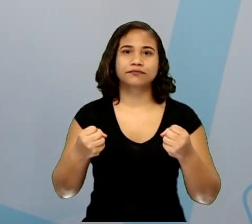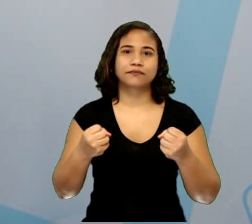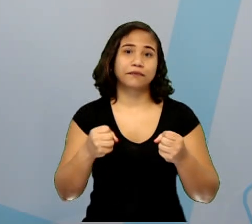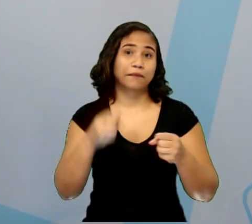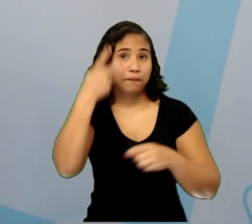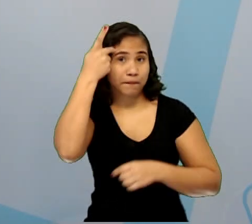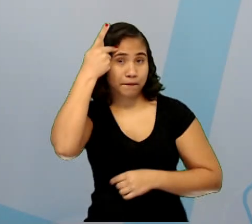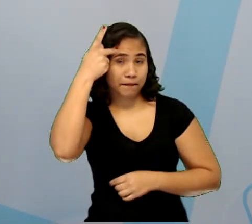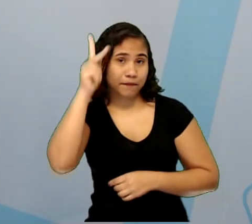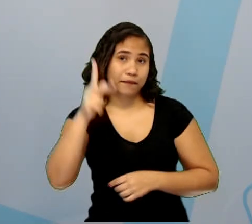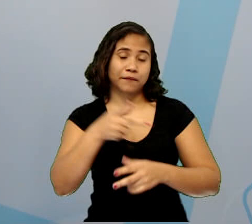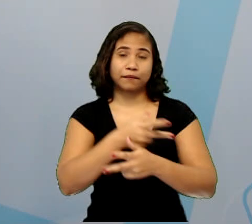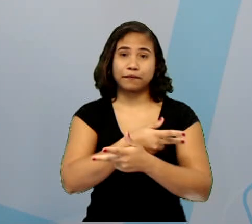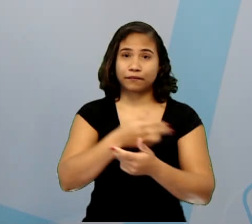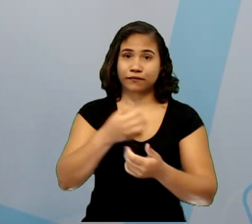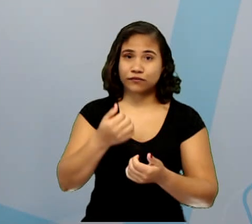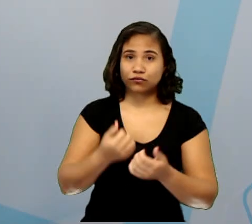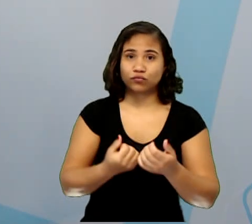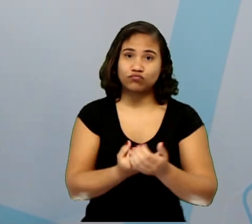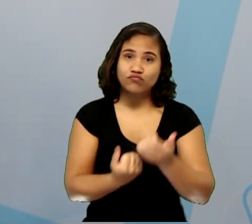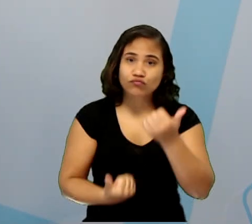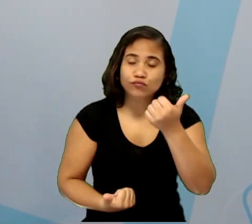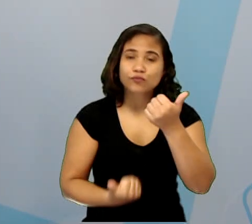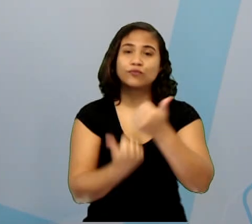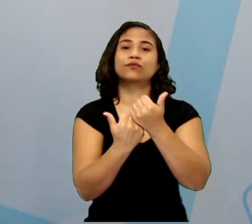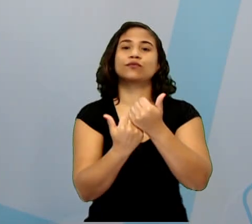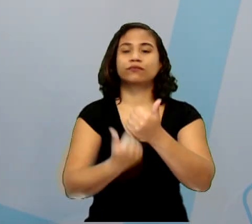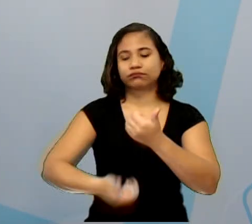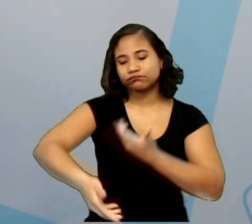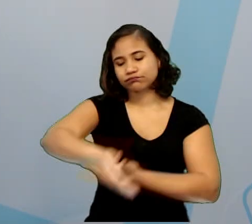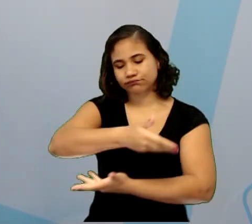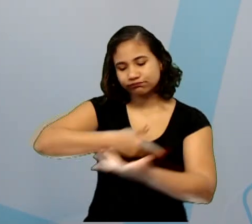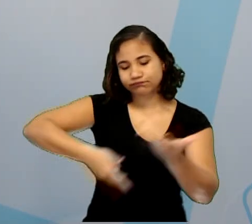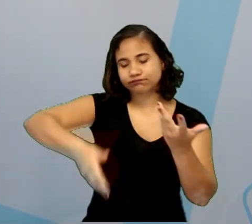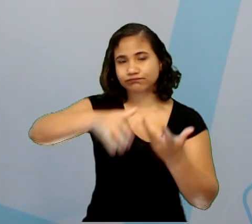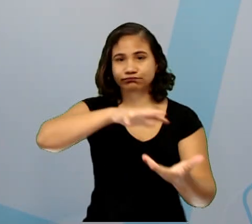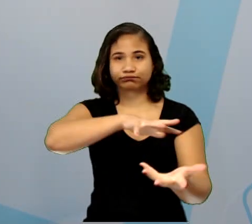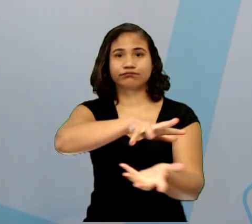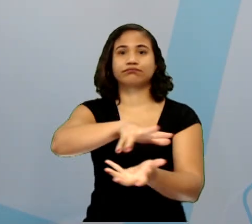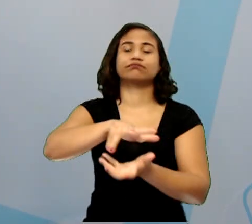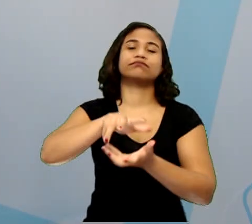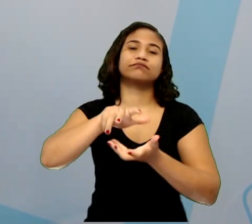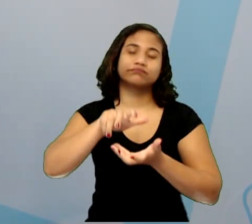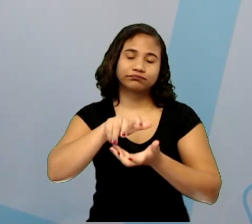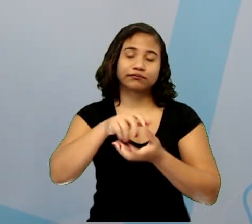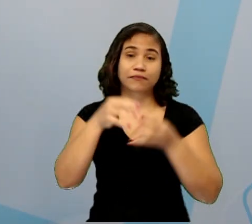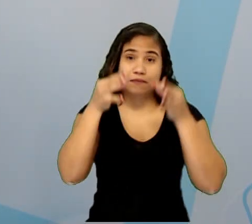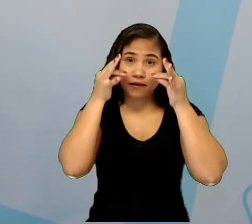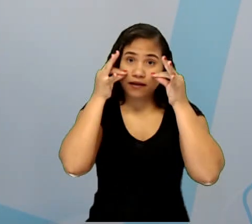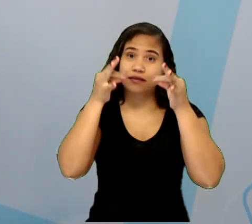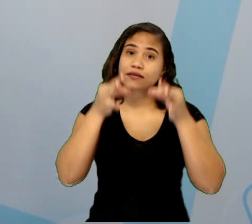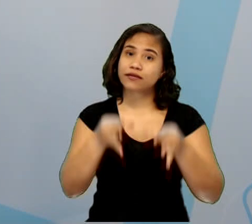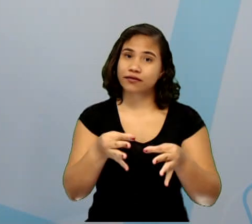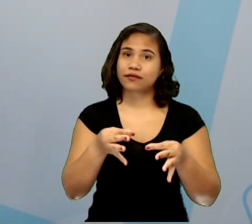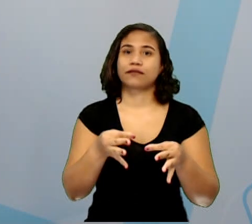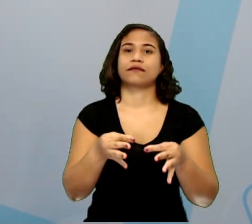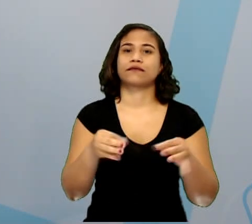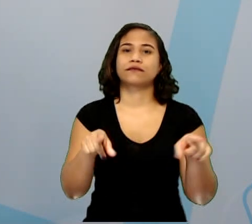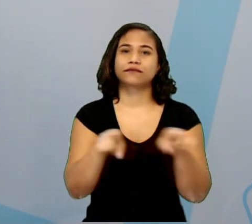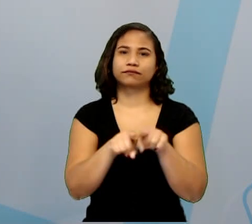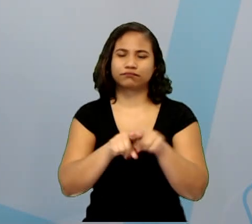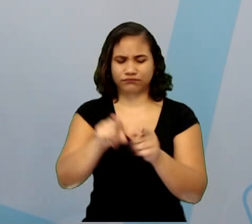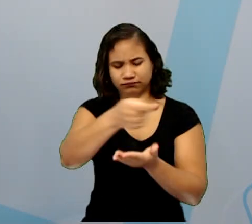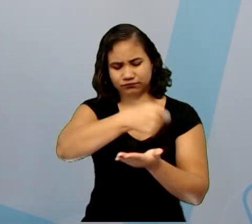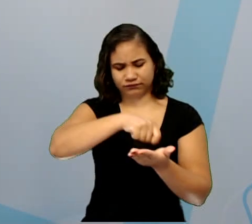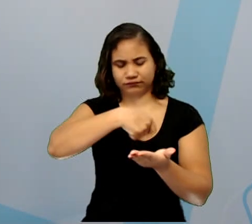a sustentabilidade e a harmonia dos ecossistemas. Preste bem atenção, anote